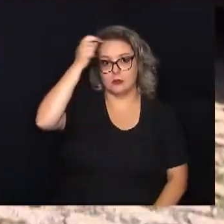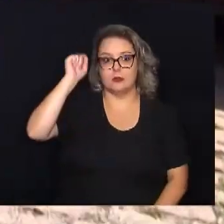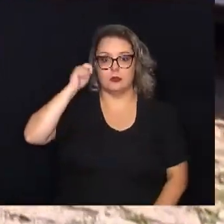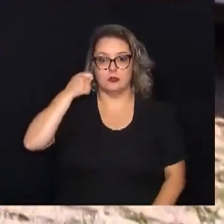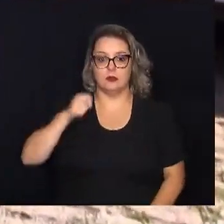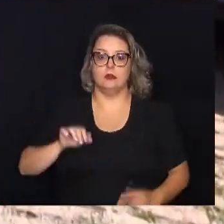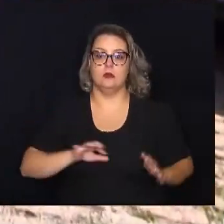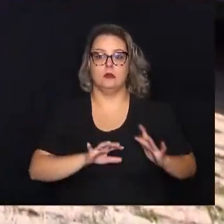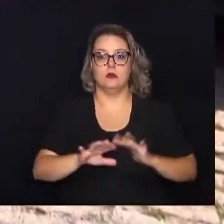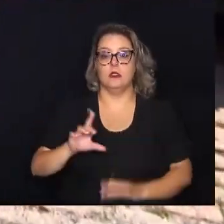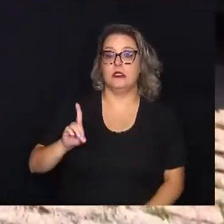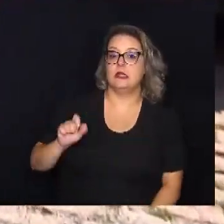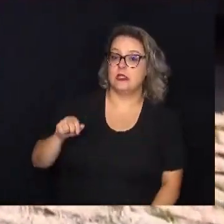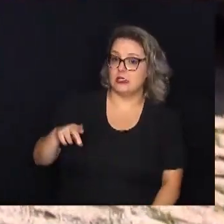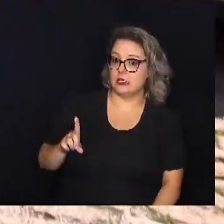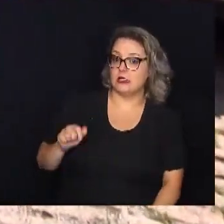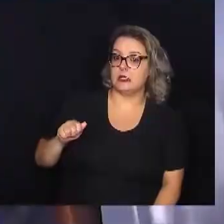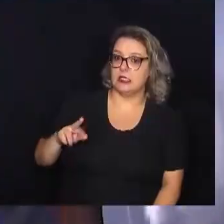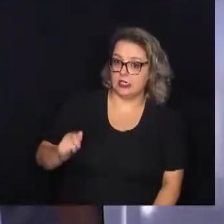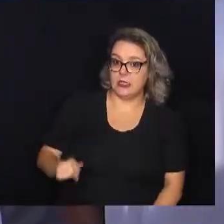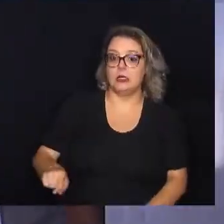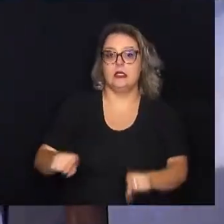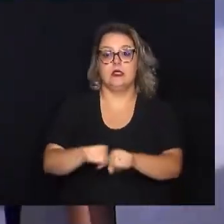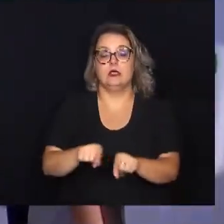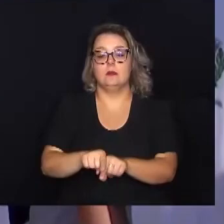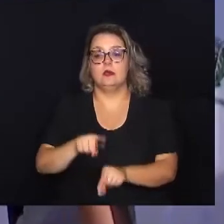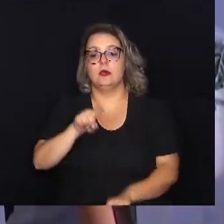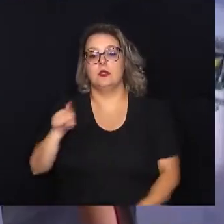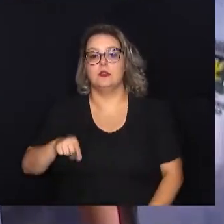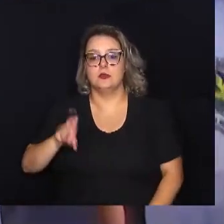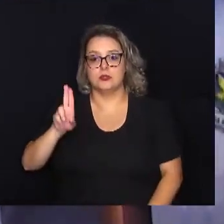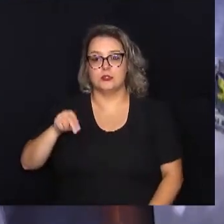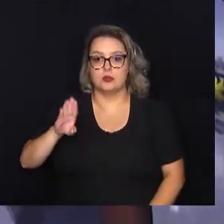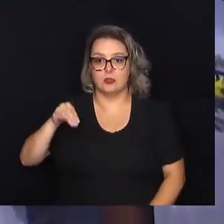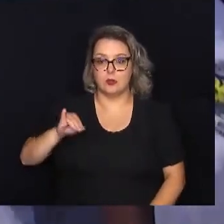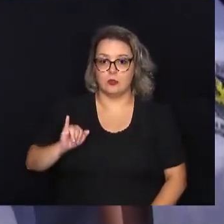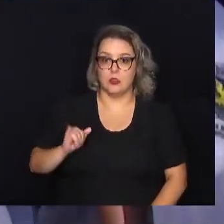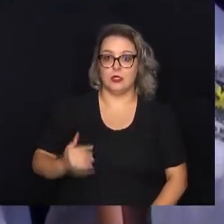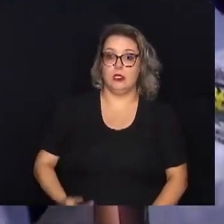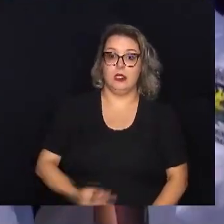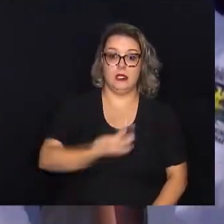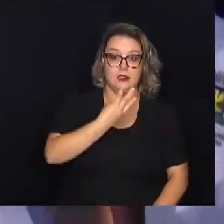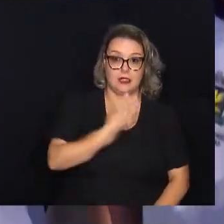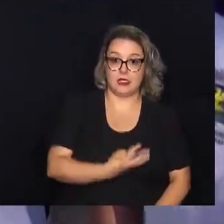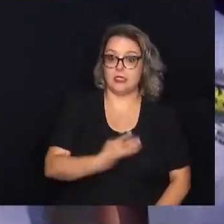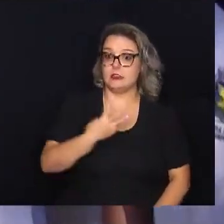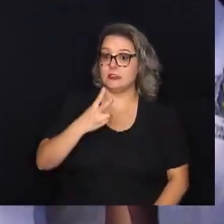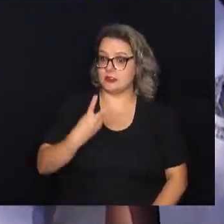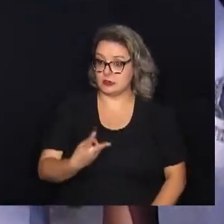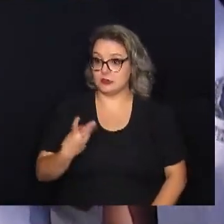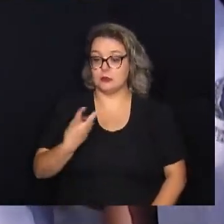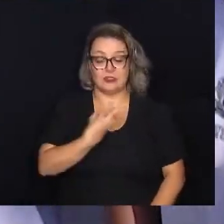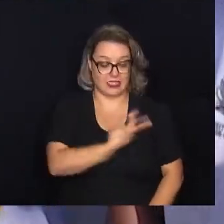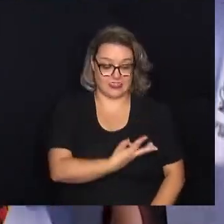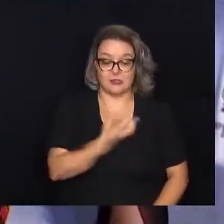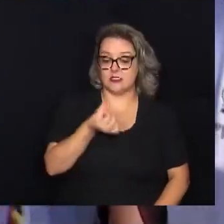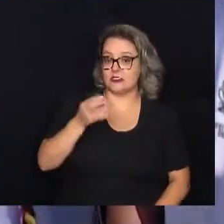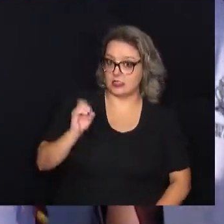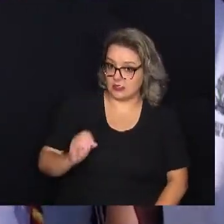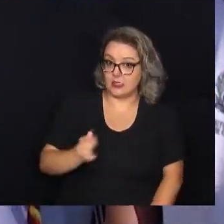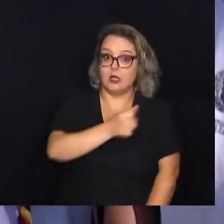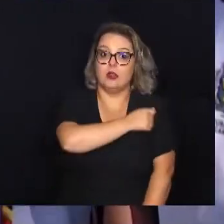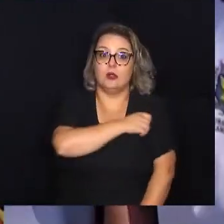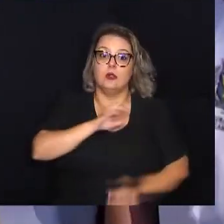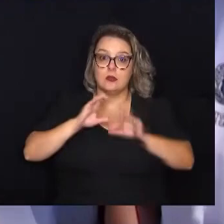Marcha Dandara e Zumbi dos Palmares. Cerca de 360 alunos, professores e comunidade estão